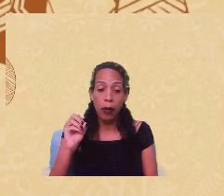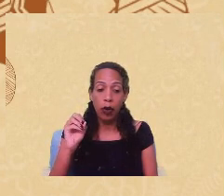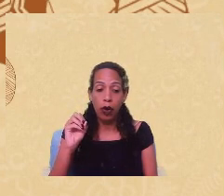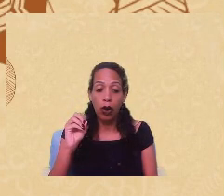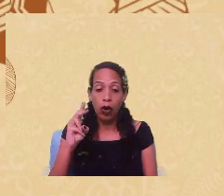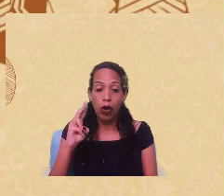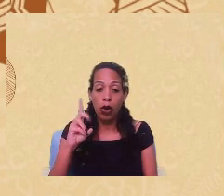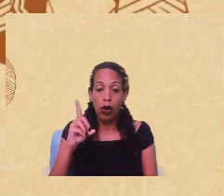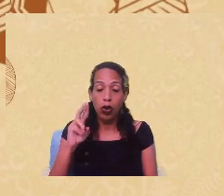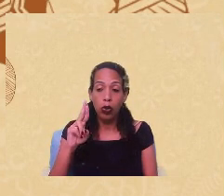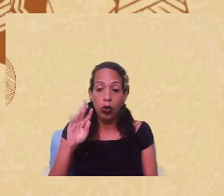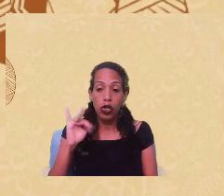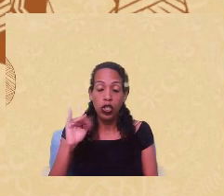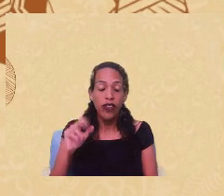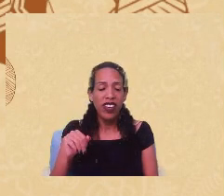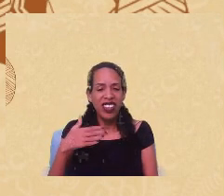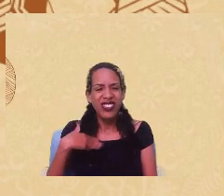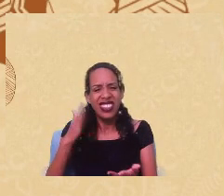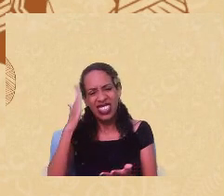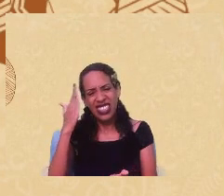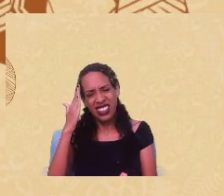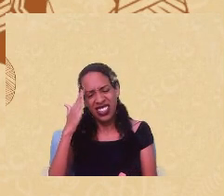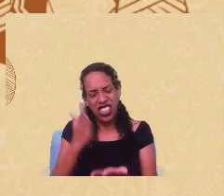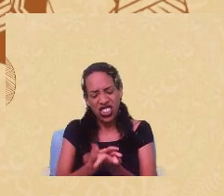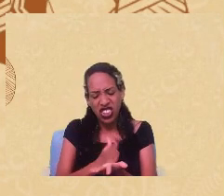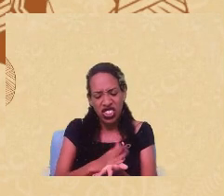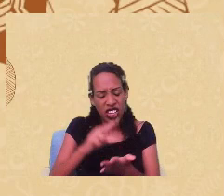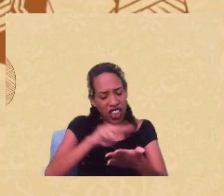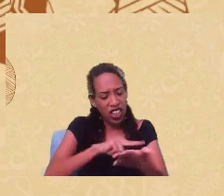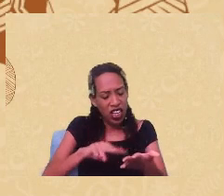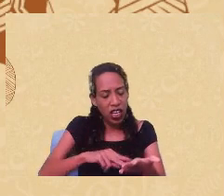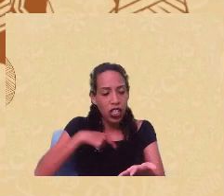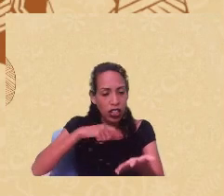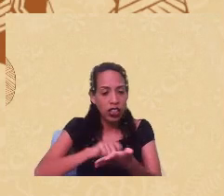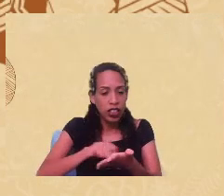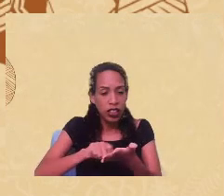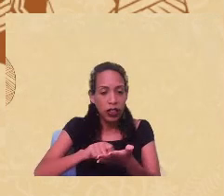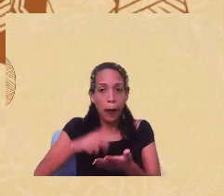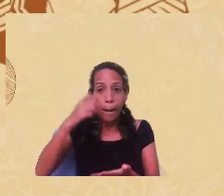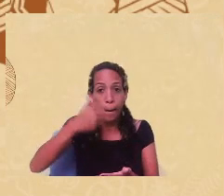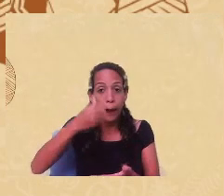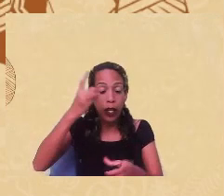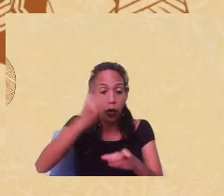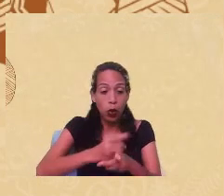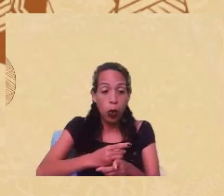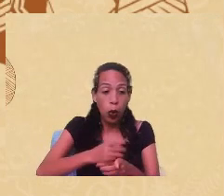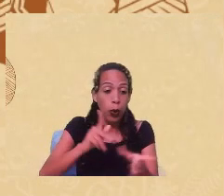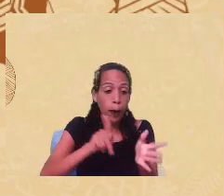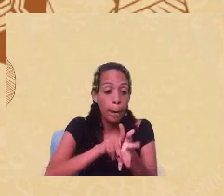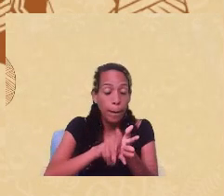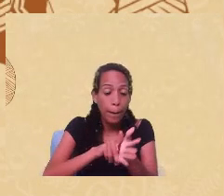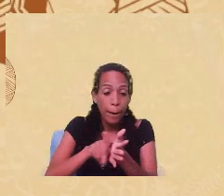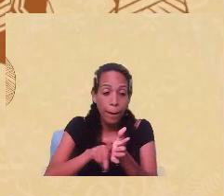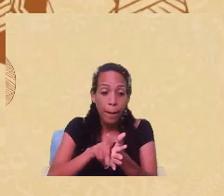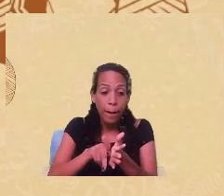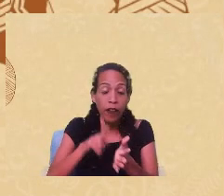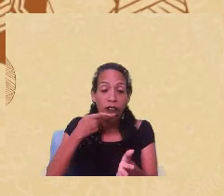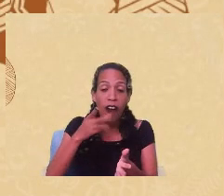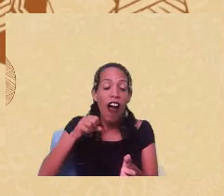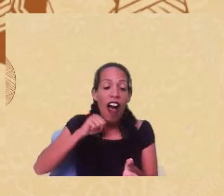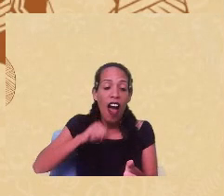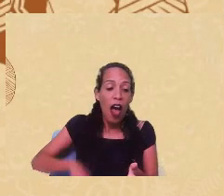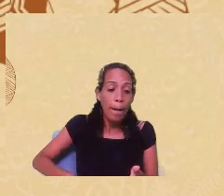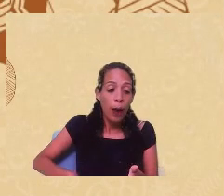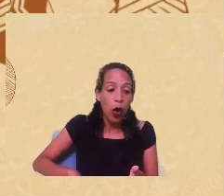mas trouxe um trecho de um texto que eu escrevi na ocasião do primeiro Encontro Nacional de Pesquisa e Ativismo sobre Aborto, que a gente